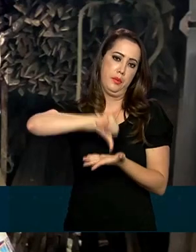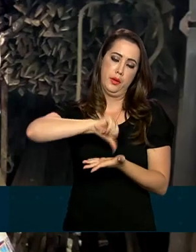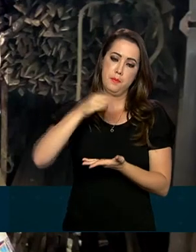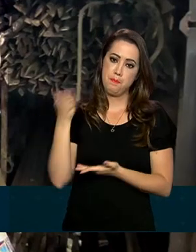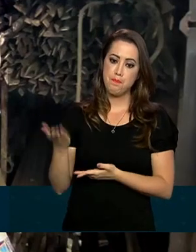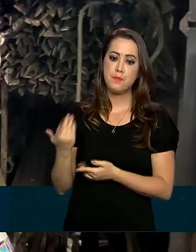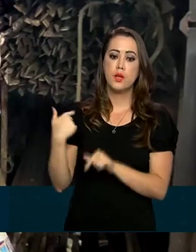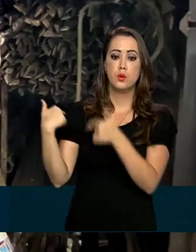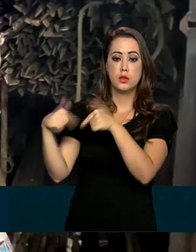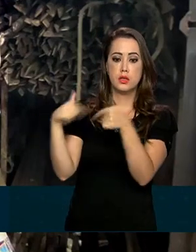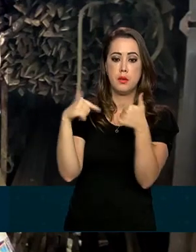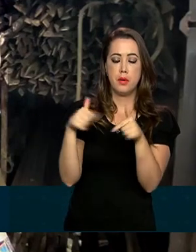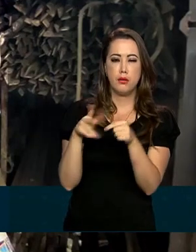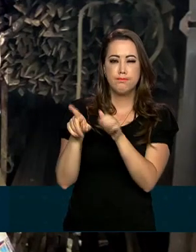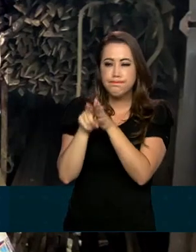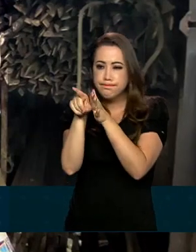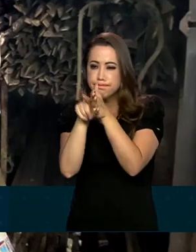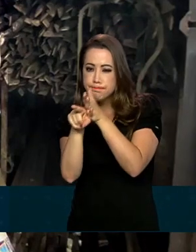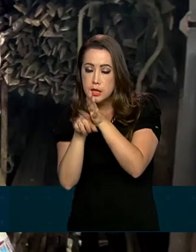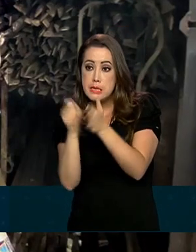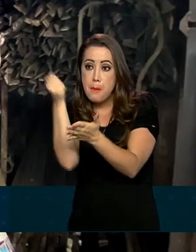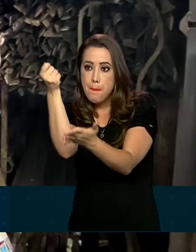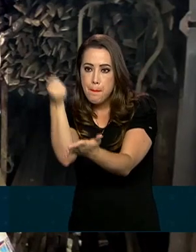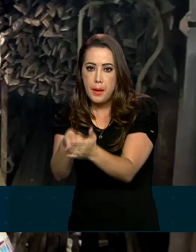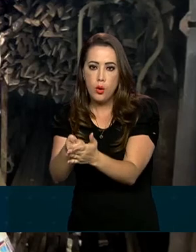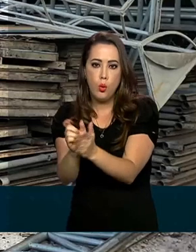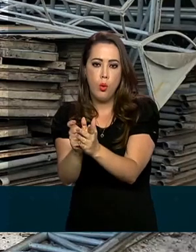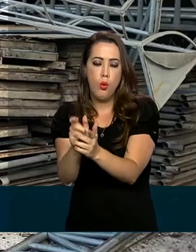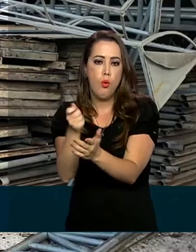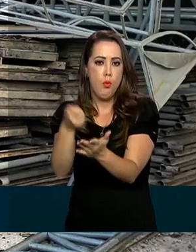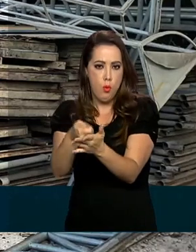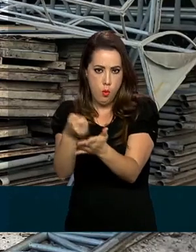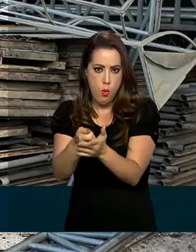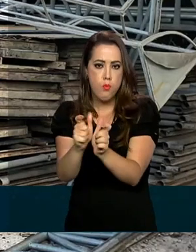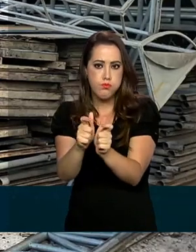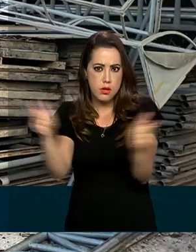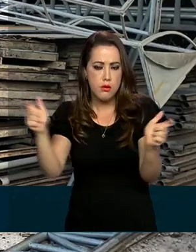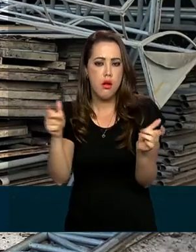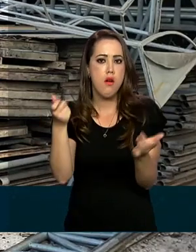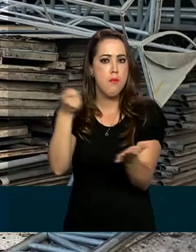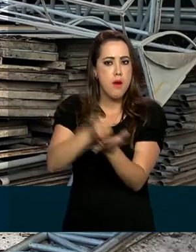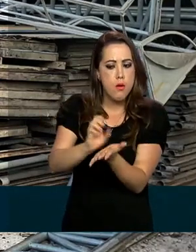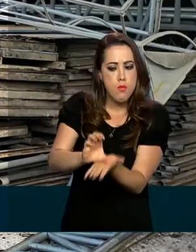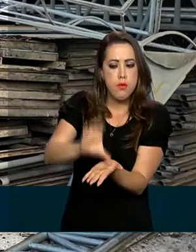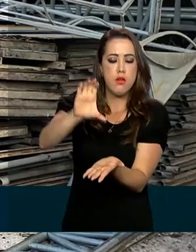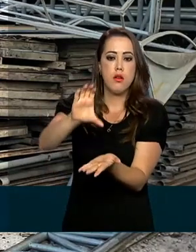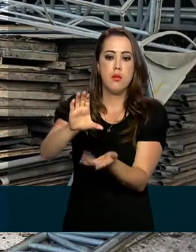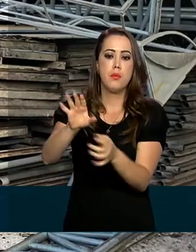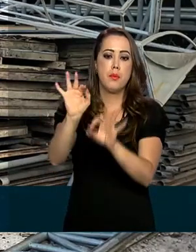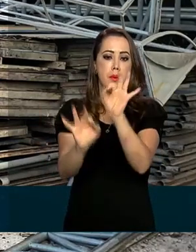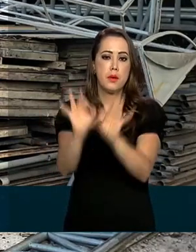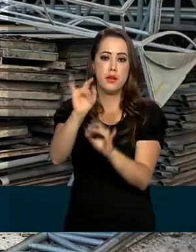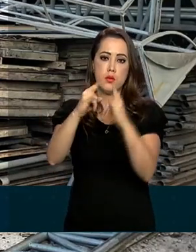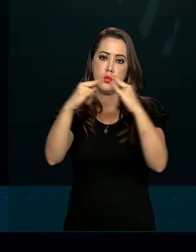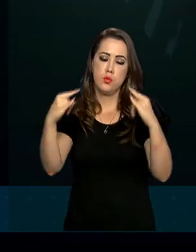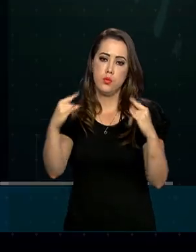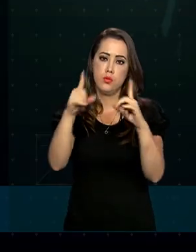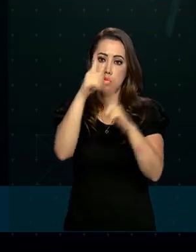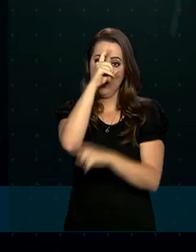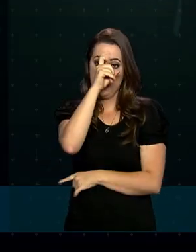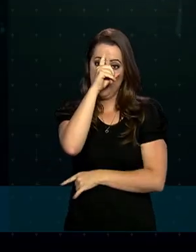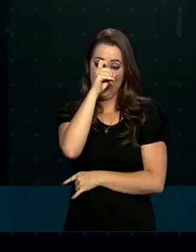Operação Seródio investigou se foi pago um valor maior que o devido para uma empresa montar um hospital de campanha.